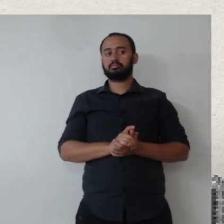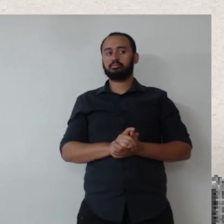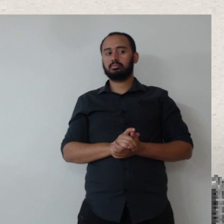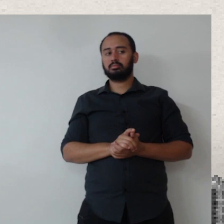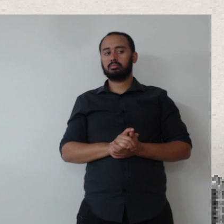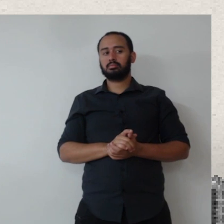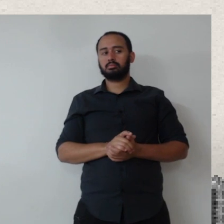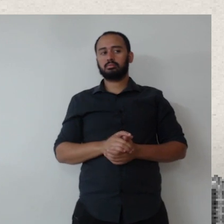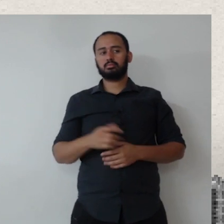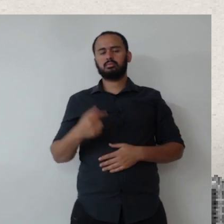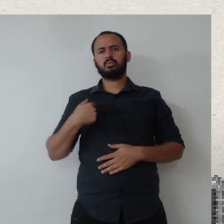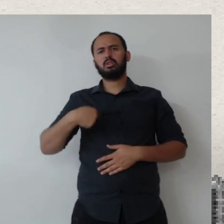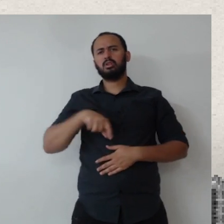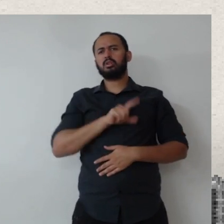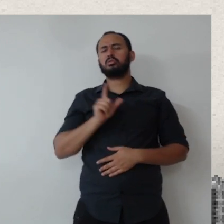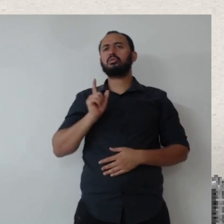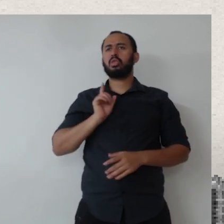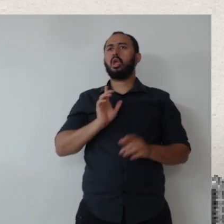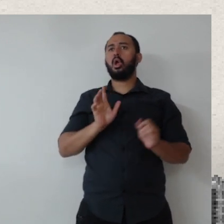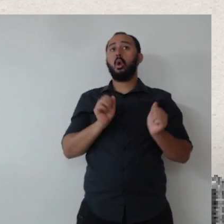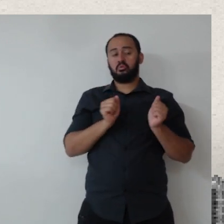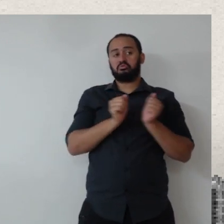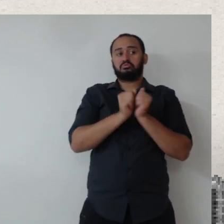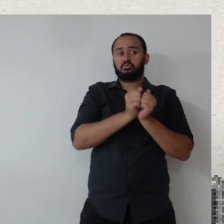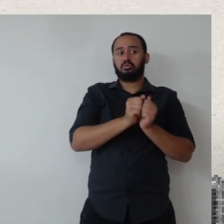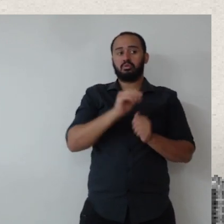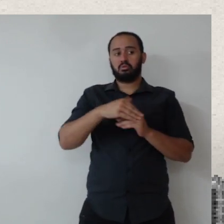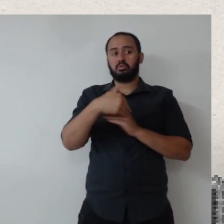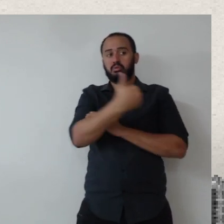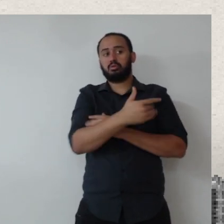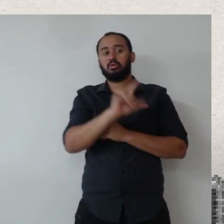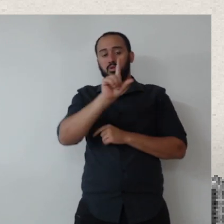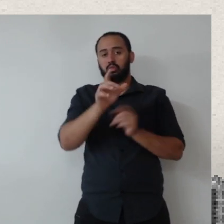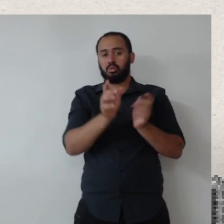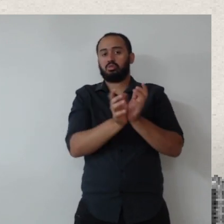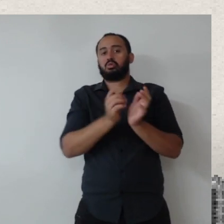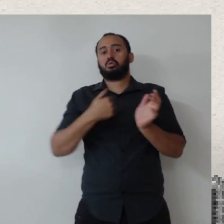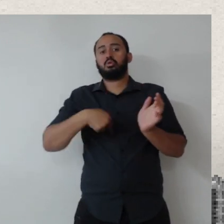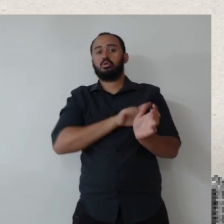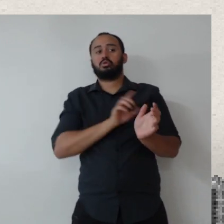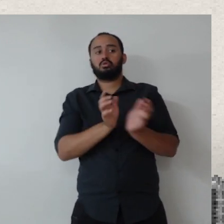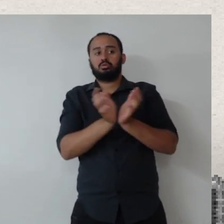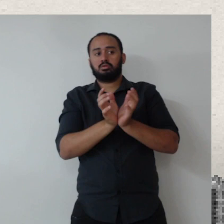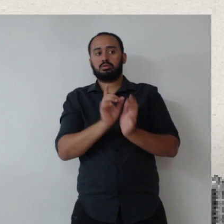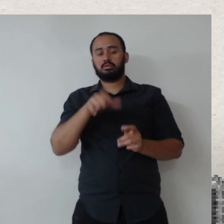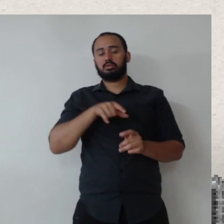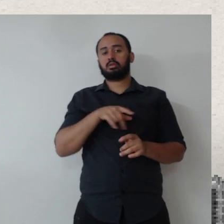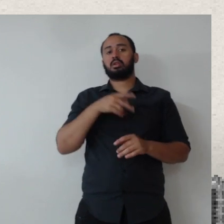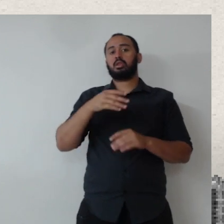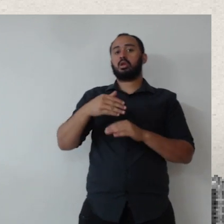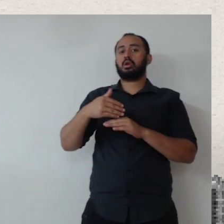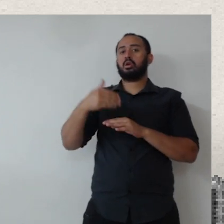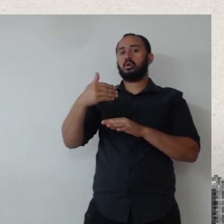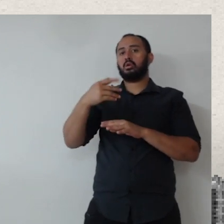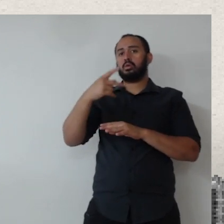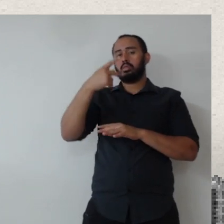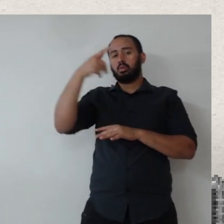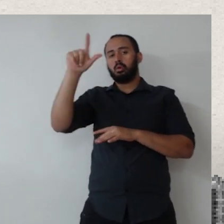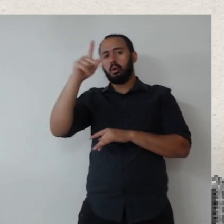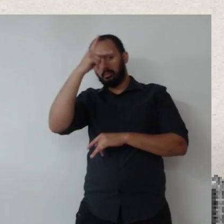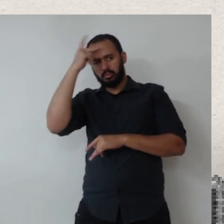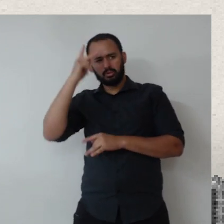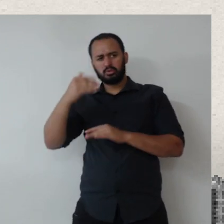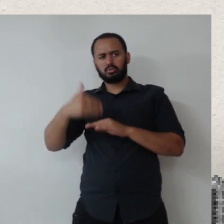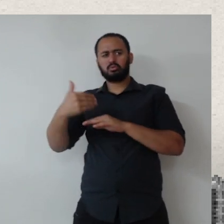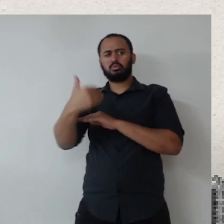tá, legal, a gente também tem essa parceria aqui com o nosso grupo, nosso grupo, ele tem integrantes de todas as áreas,